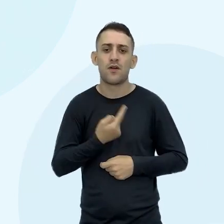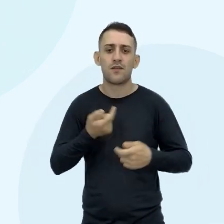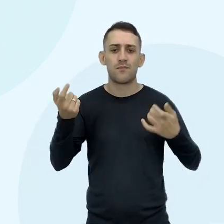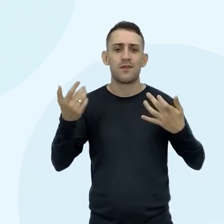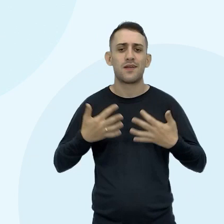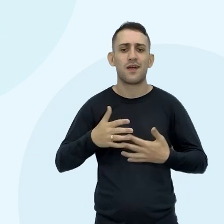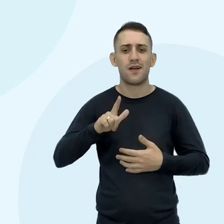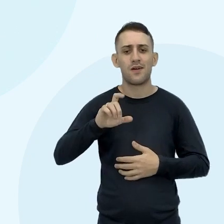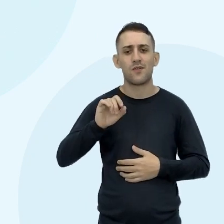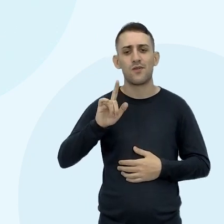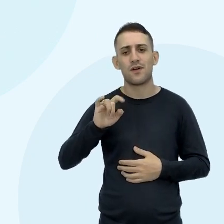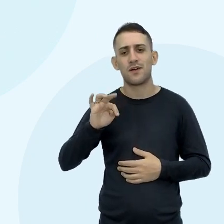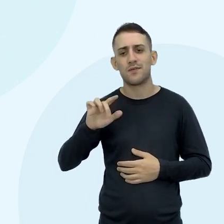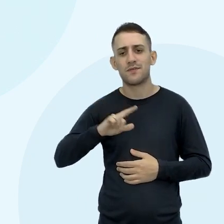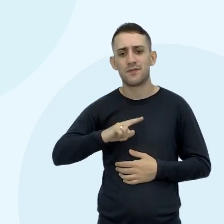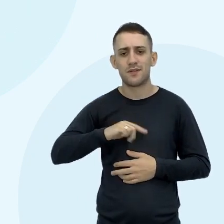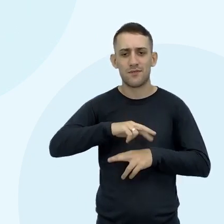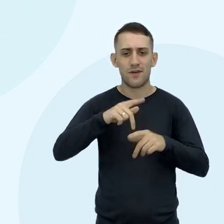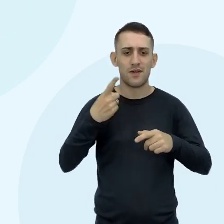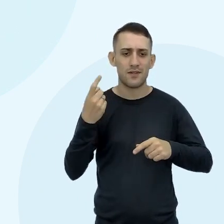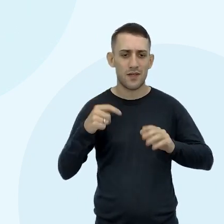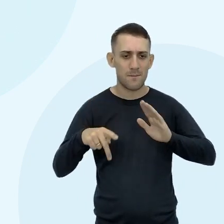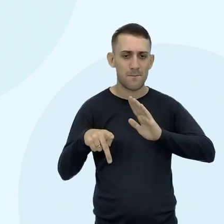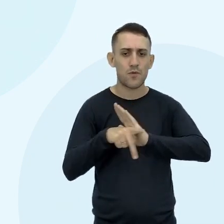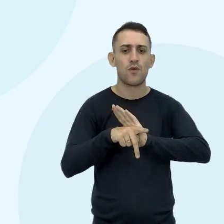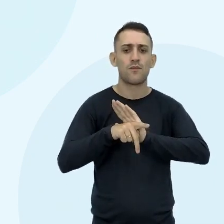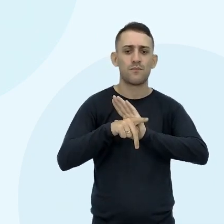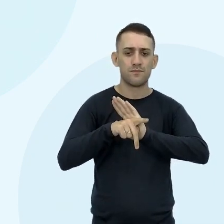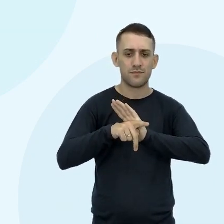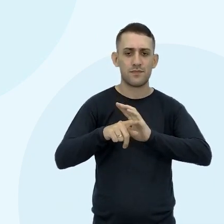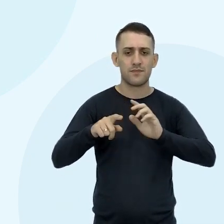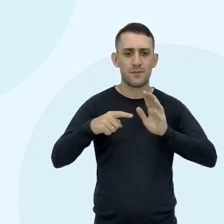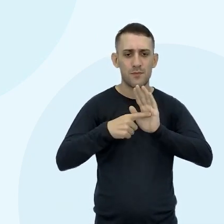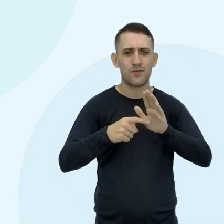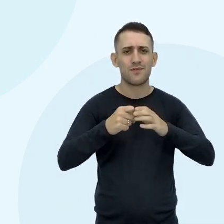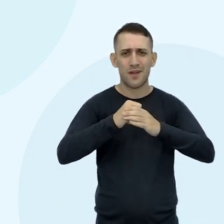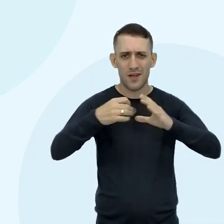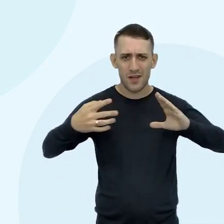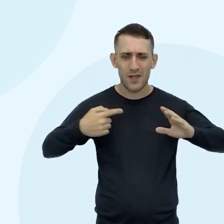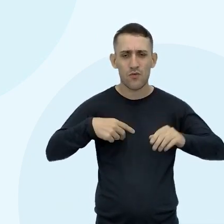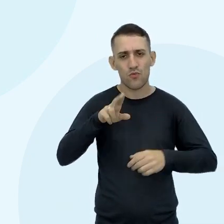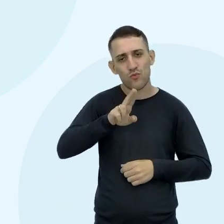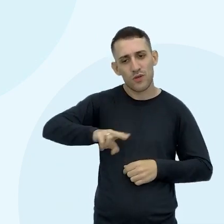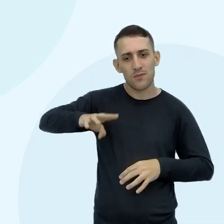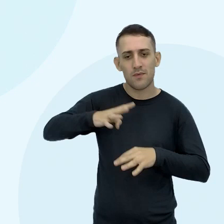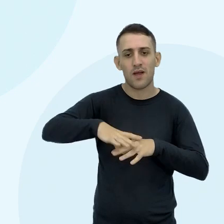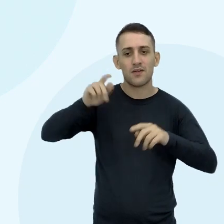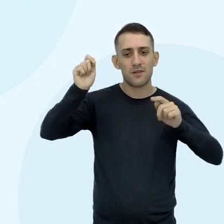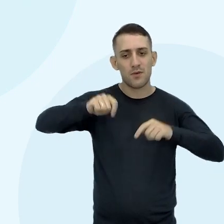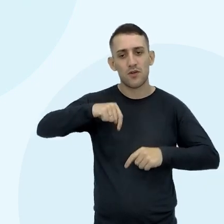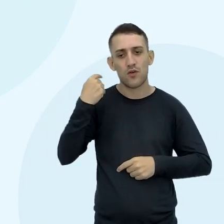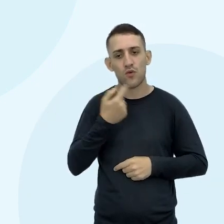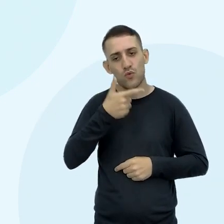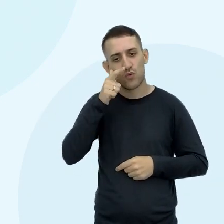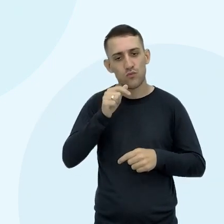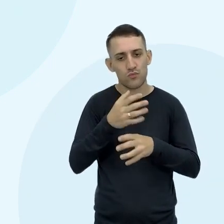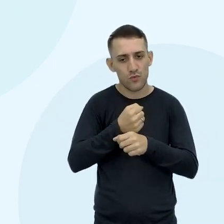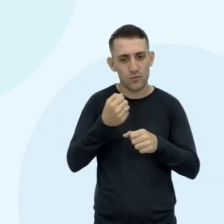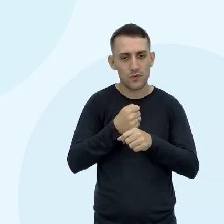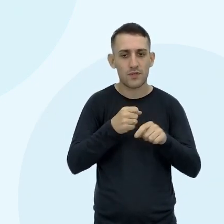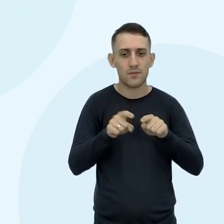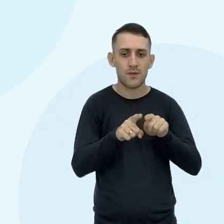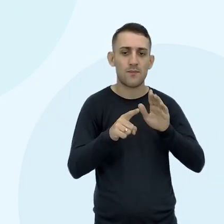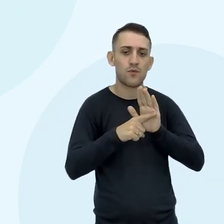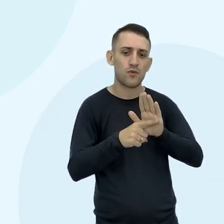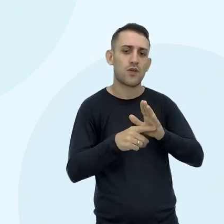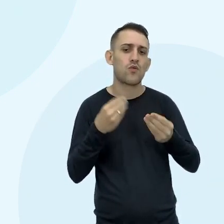logaritmo E como a base era 10 Então era um logaritmo decimal Mostrei as propriedades Então usei um pouquinho De matemática Para chegar nessa fórmula E mostrar